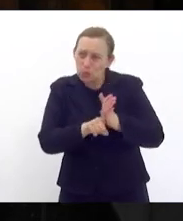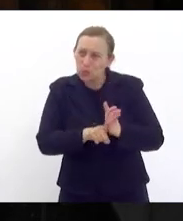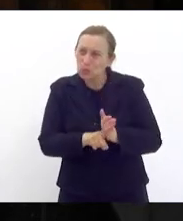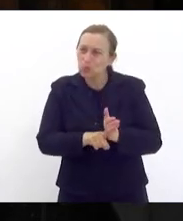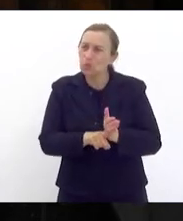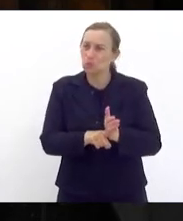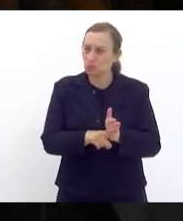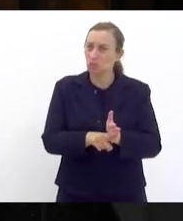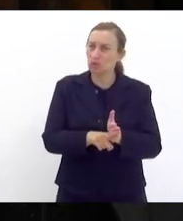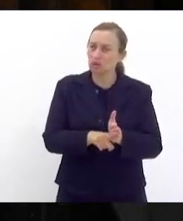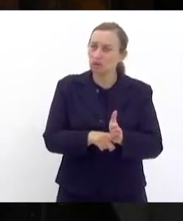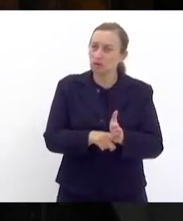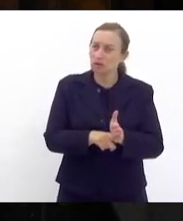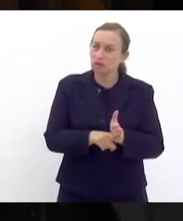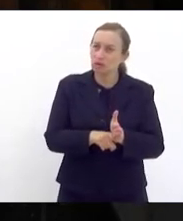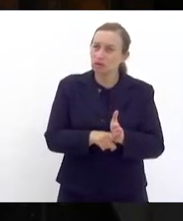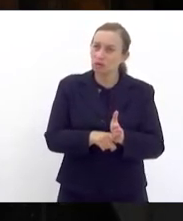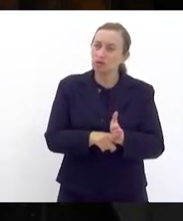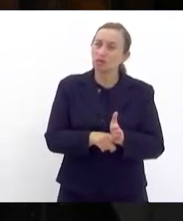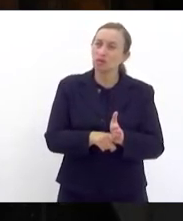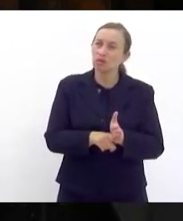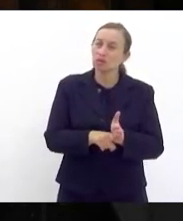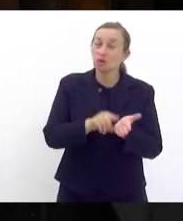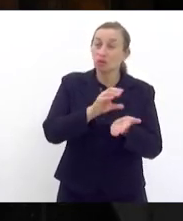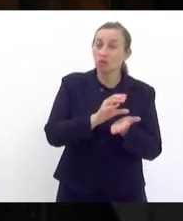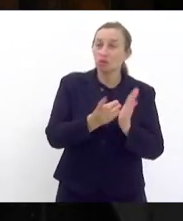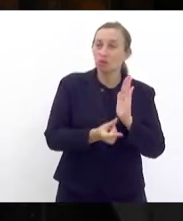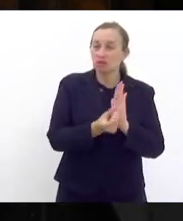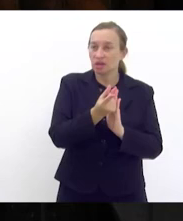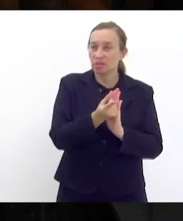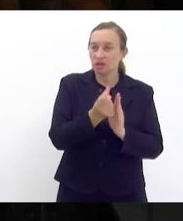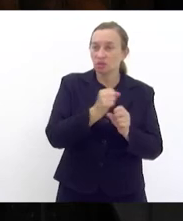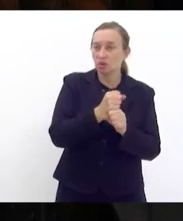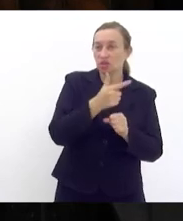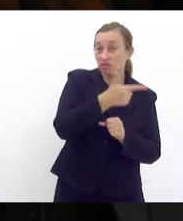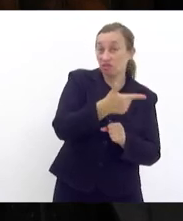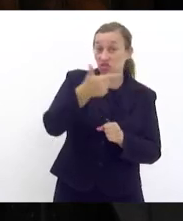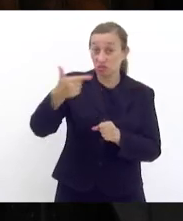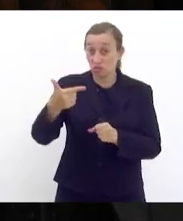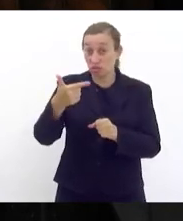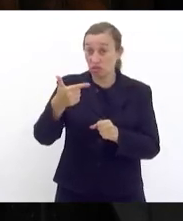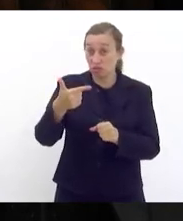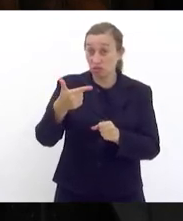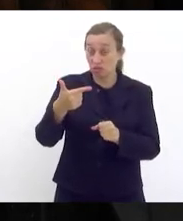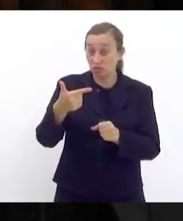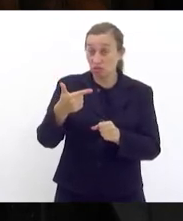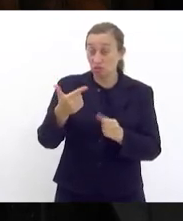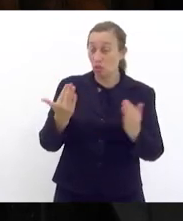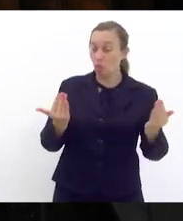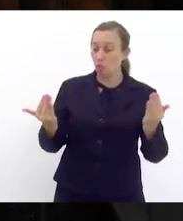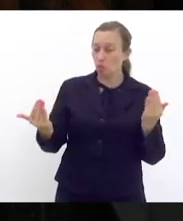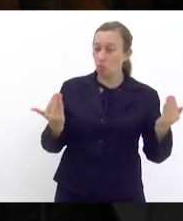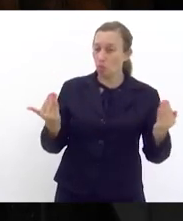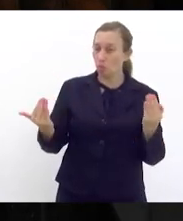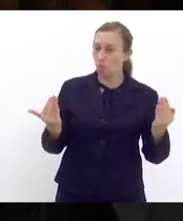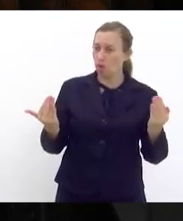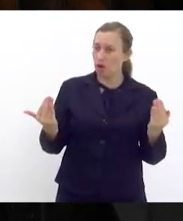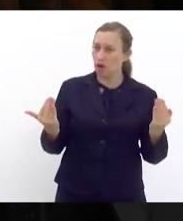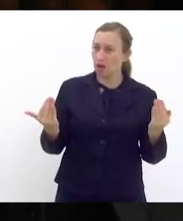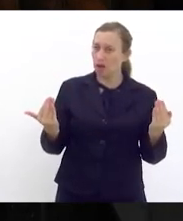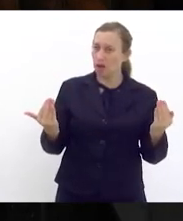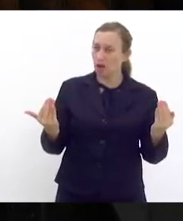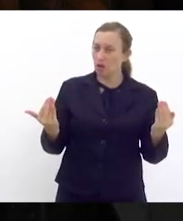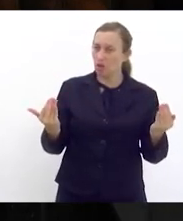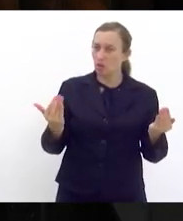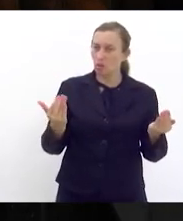orçamento de 2022 e foram comparar com